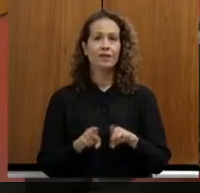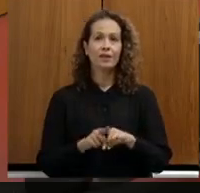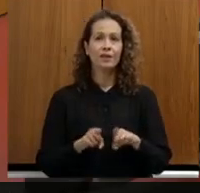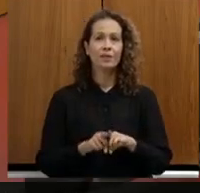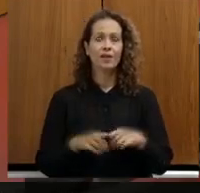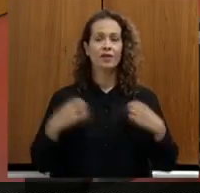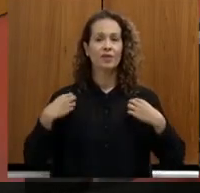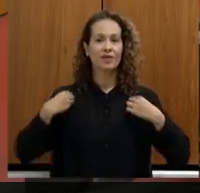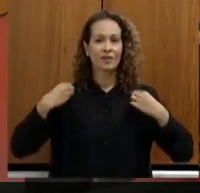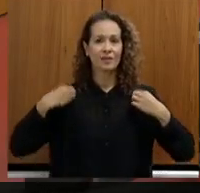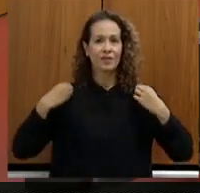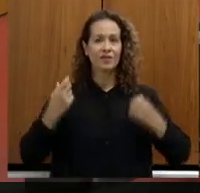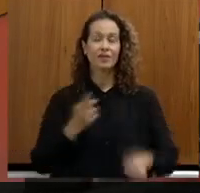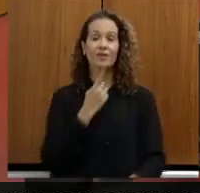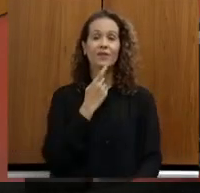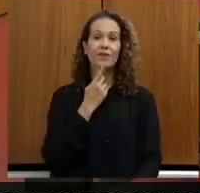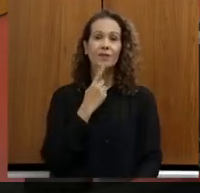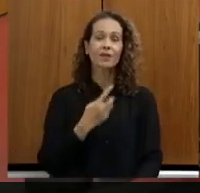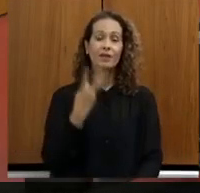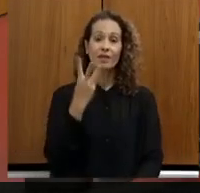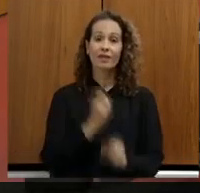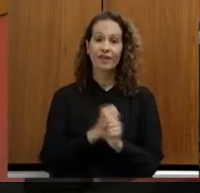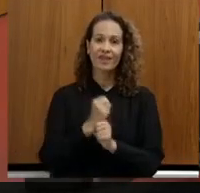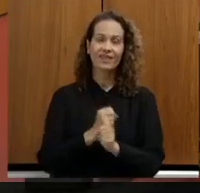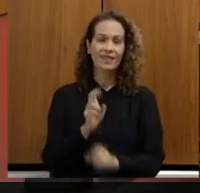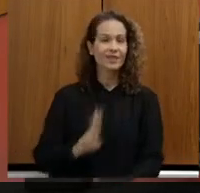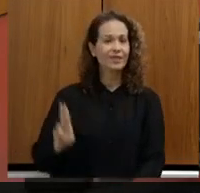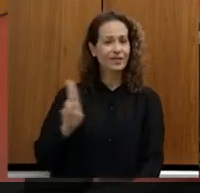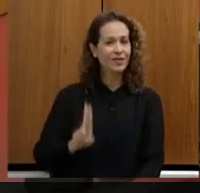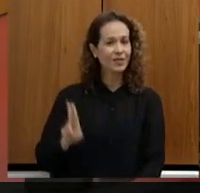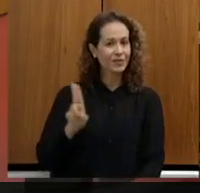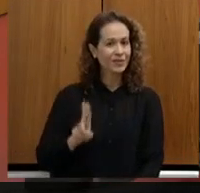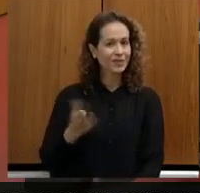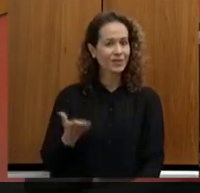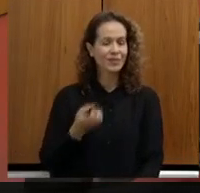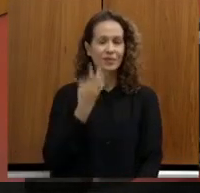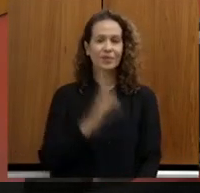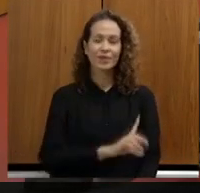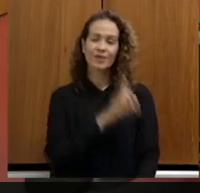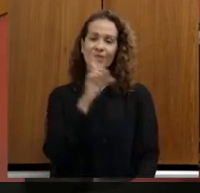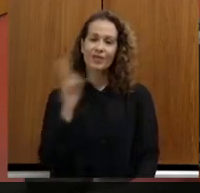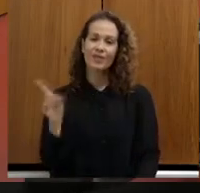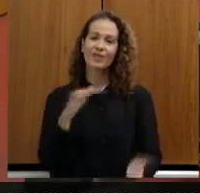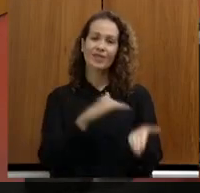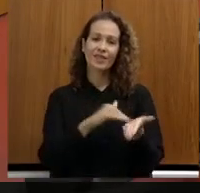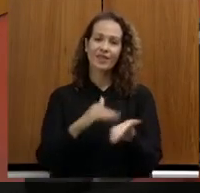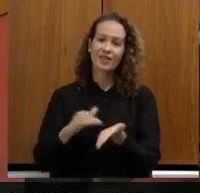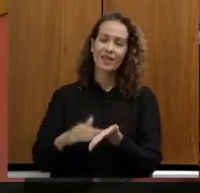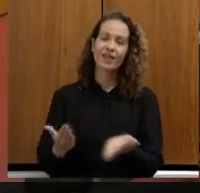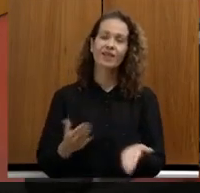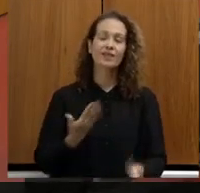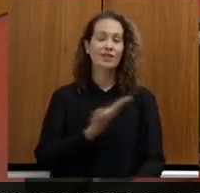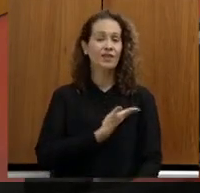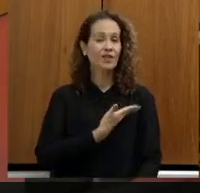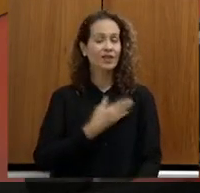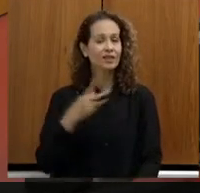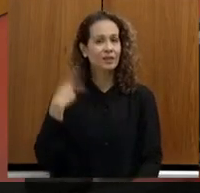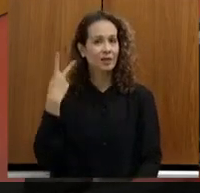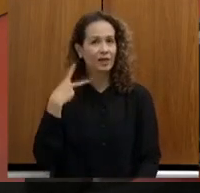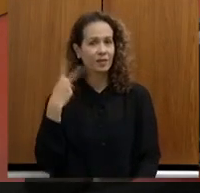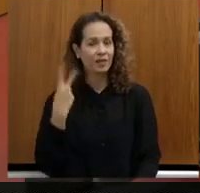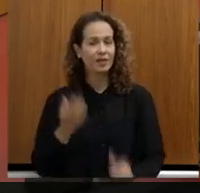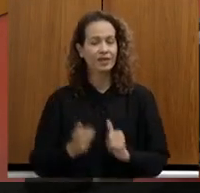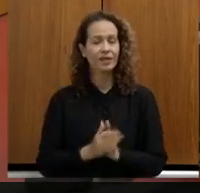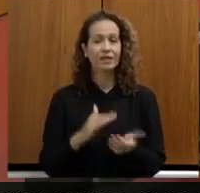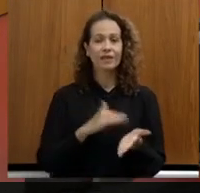vermelho, que me acompanha há três anos. Bom dia, secretária, e bom dia a todos os colegas parlamentares. Secretária, são